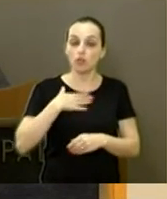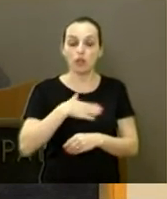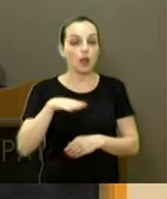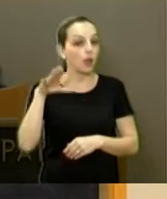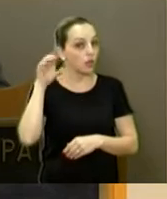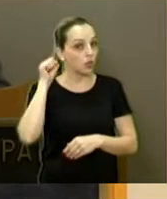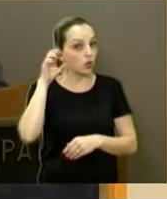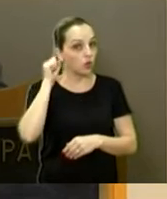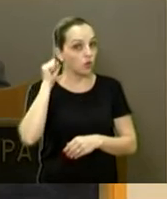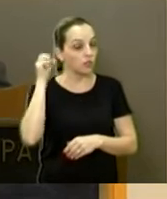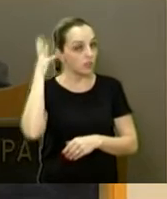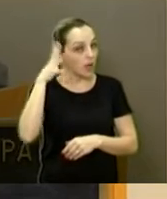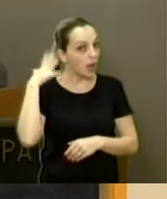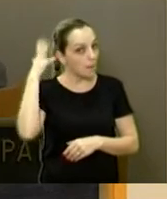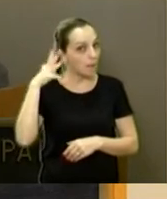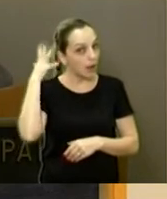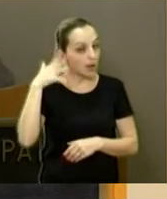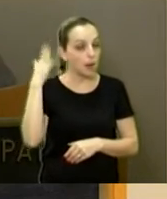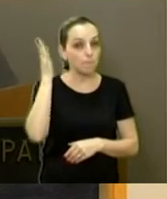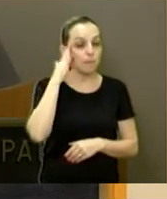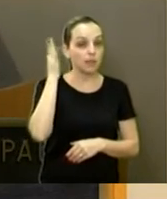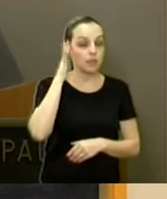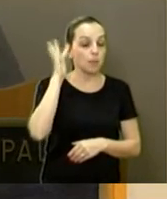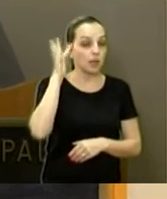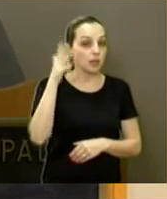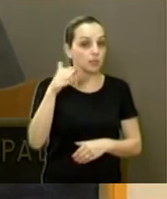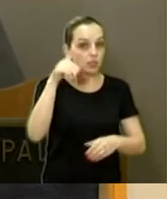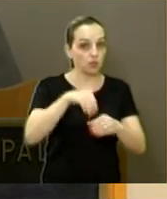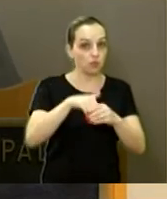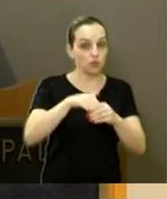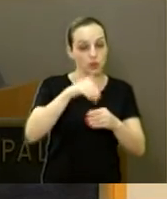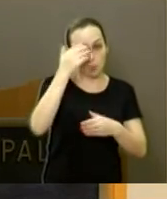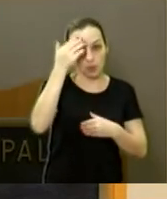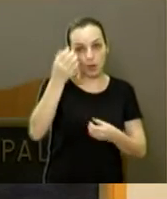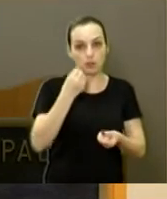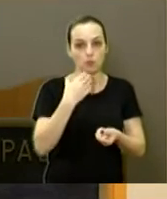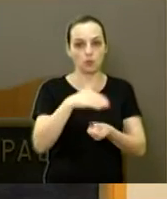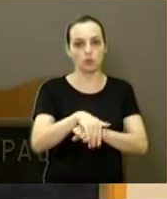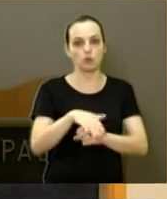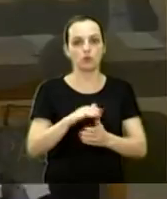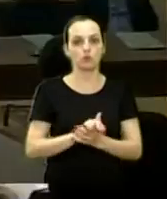os palestrantes para ter uma decisão na votação. Obrigado e boa noite.